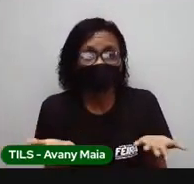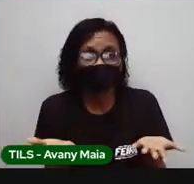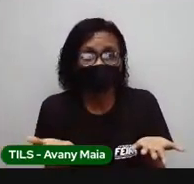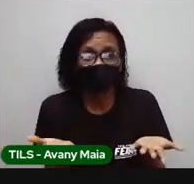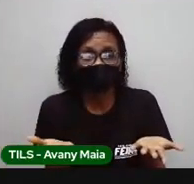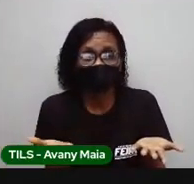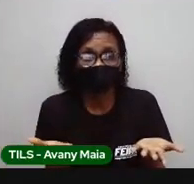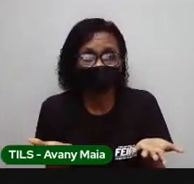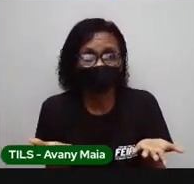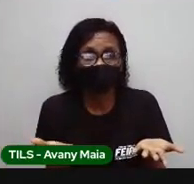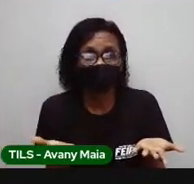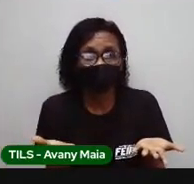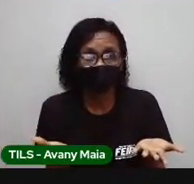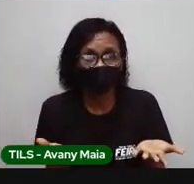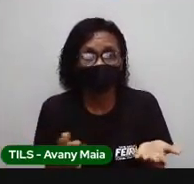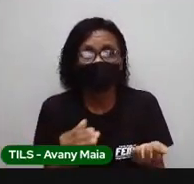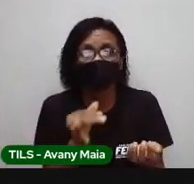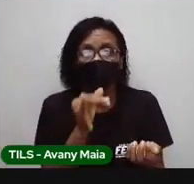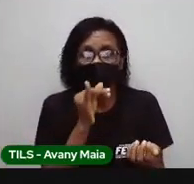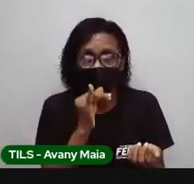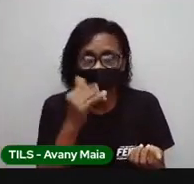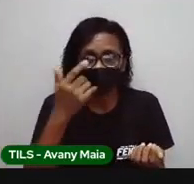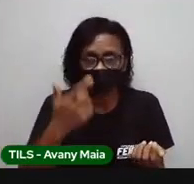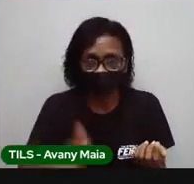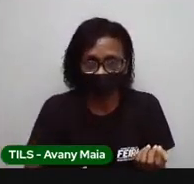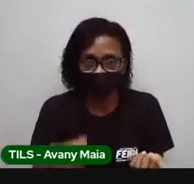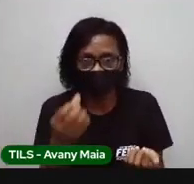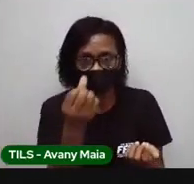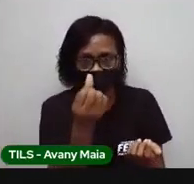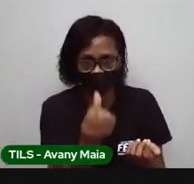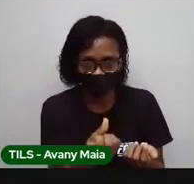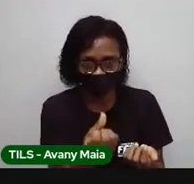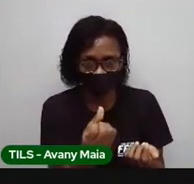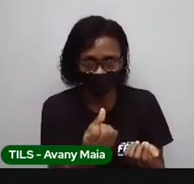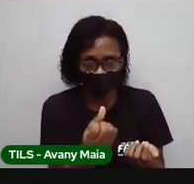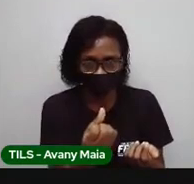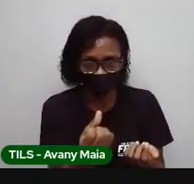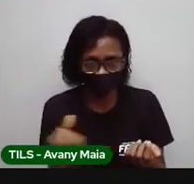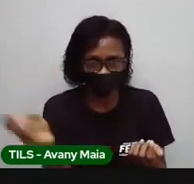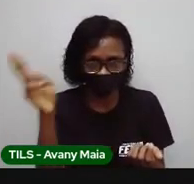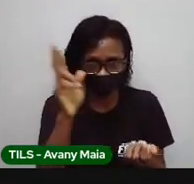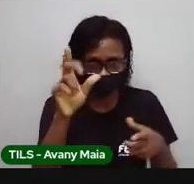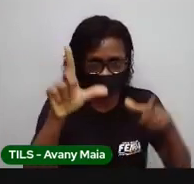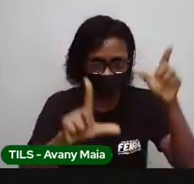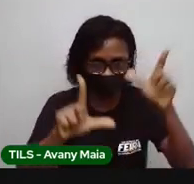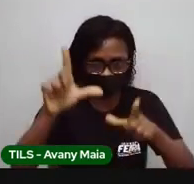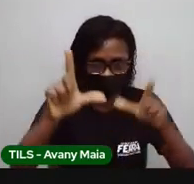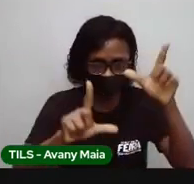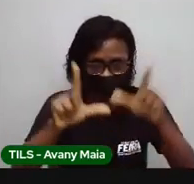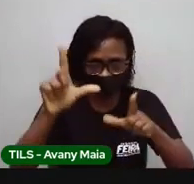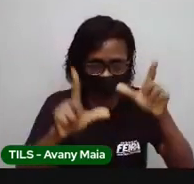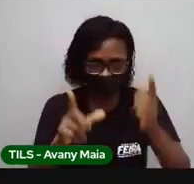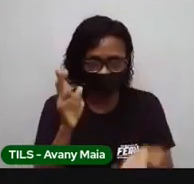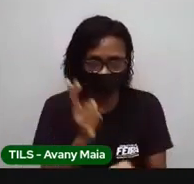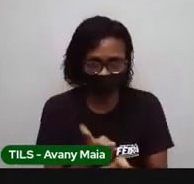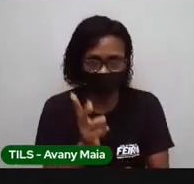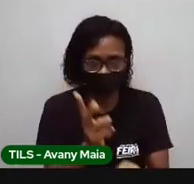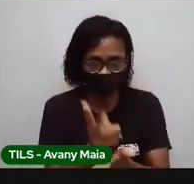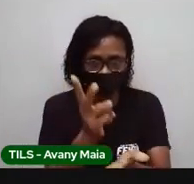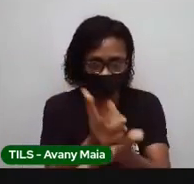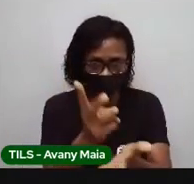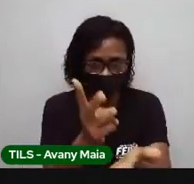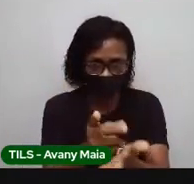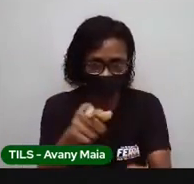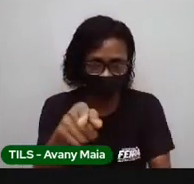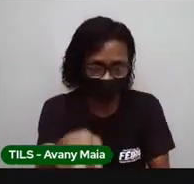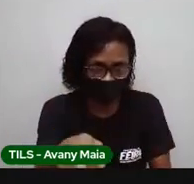dessa TV em quilowatts, hora? Então, vamos organizar o nosso pensamento. Quando a gente calcular